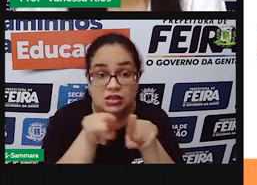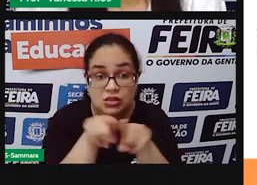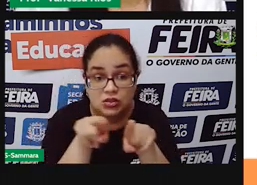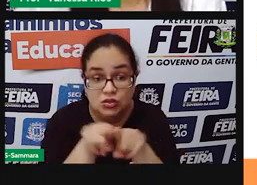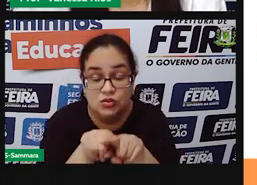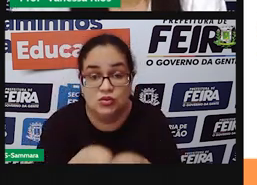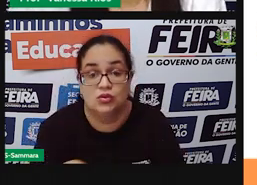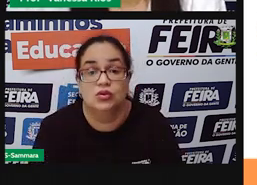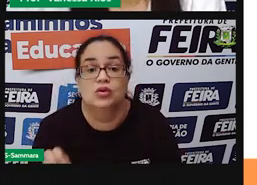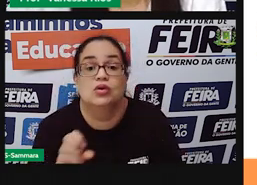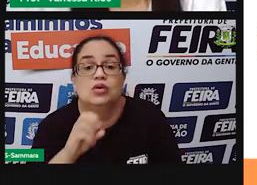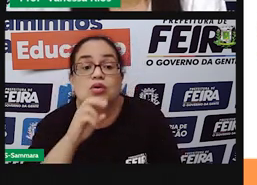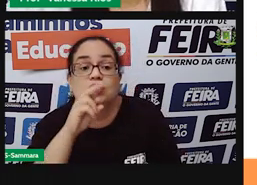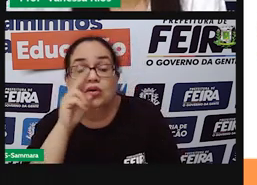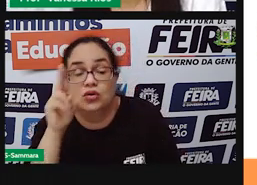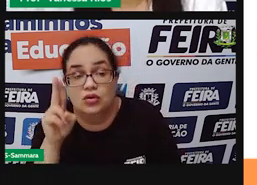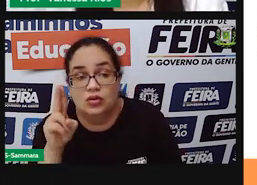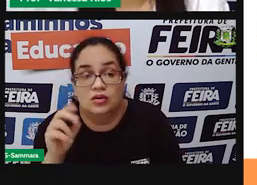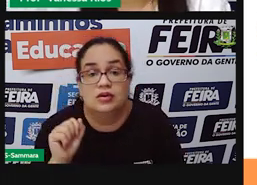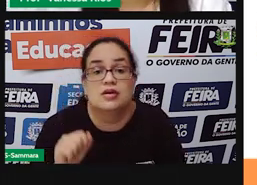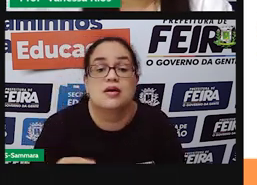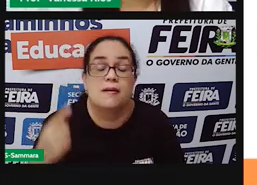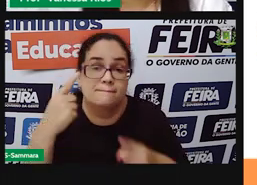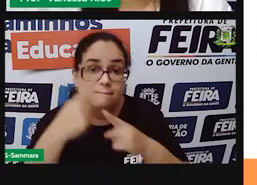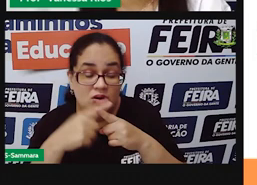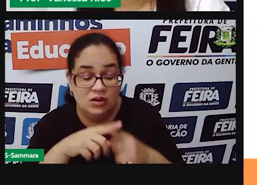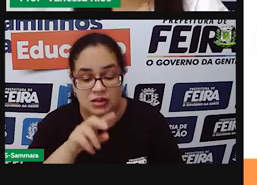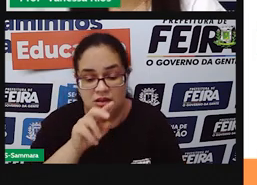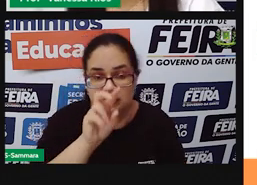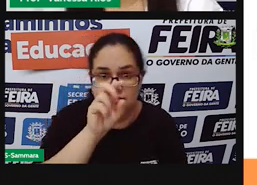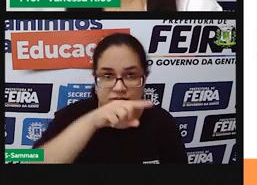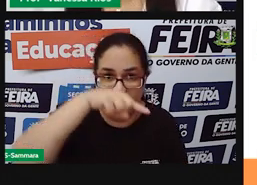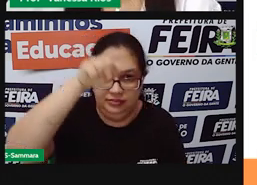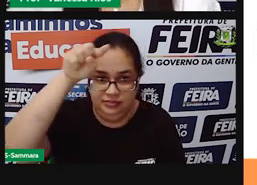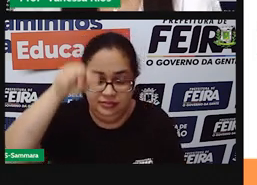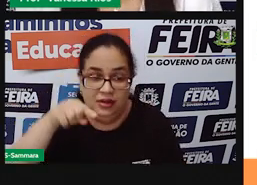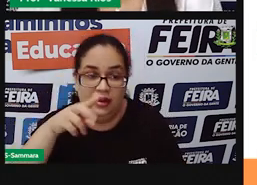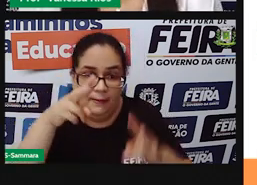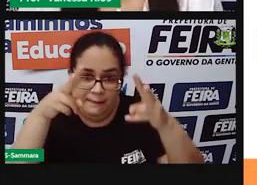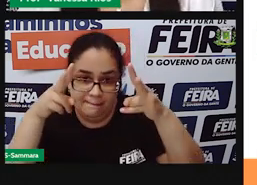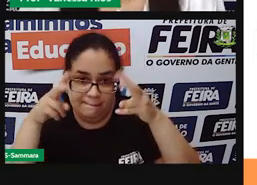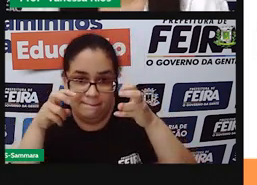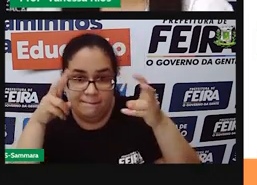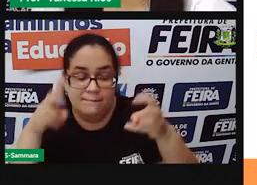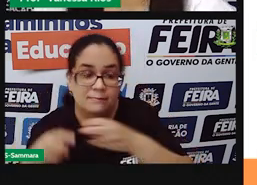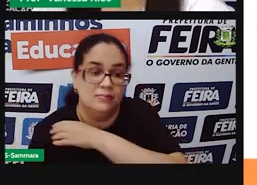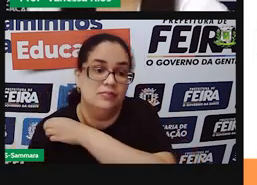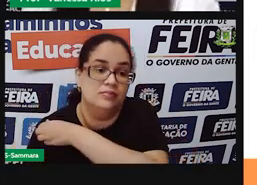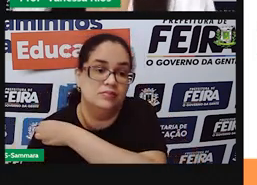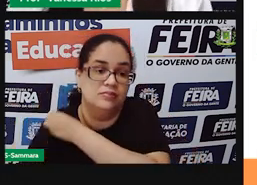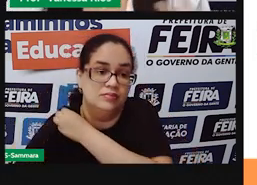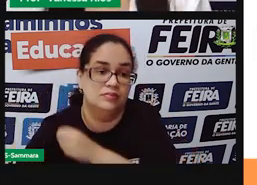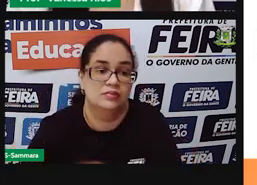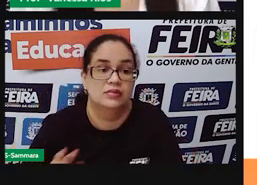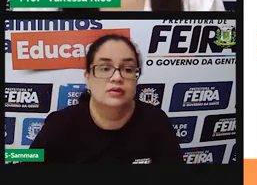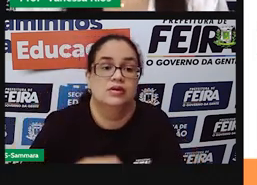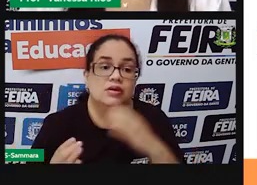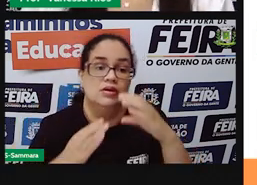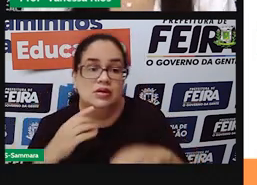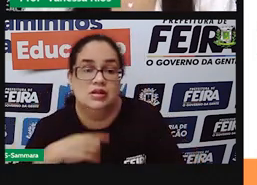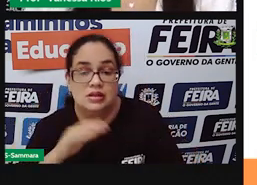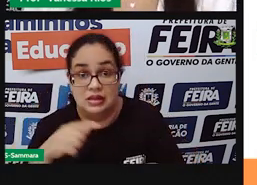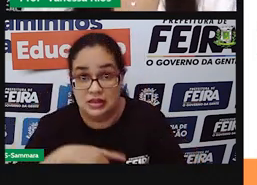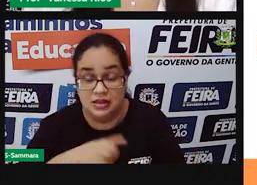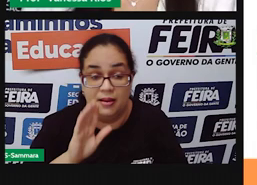tônica ou não tem a sílaba tônica, porque tem um acento circunflexo. gente percebe que é uma sílaba onde há essa